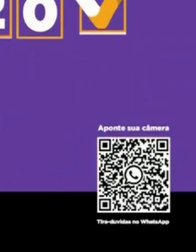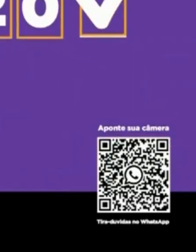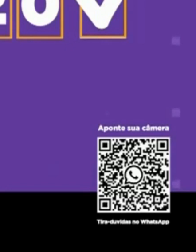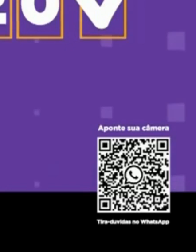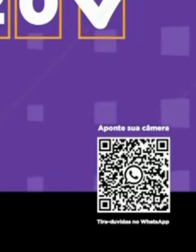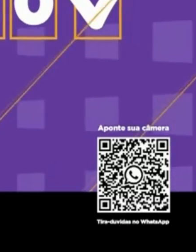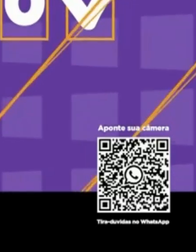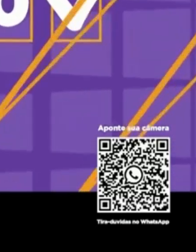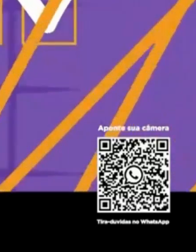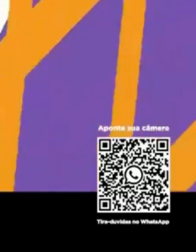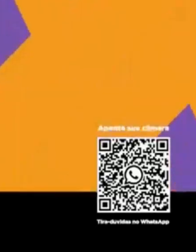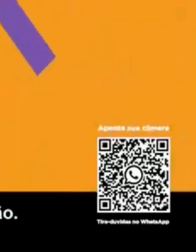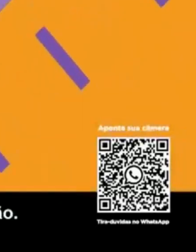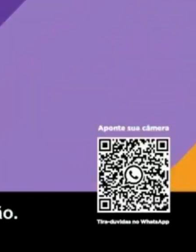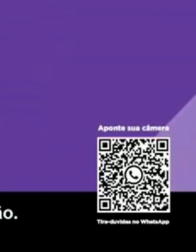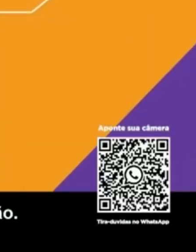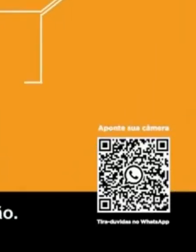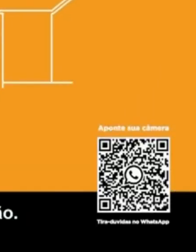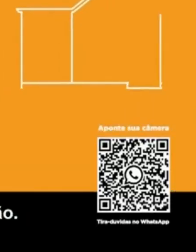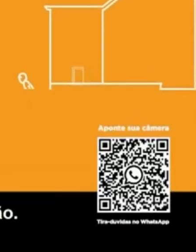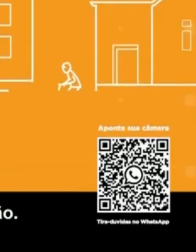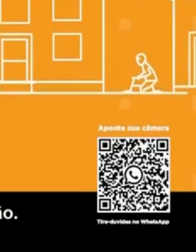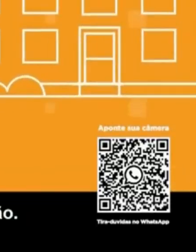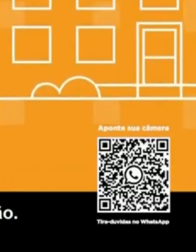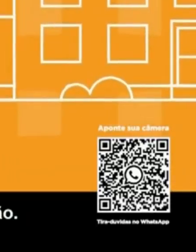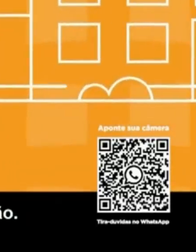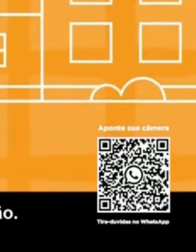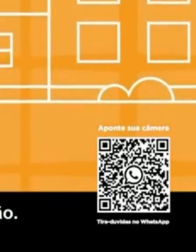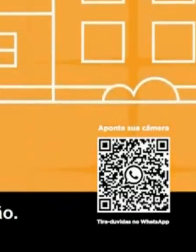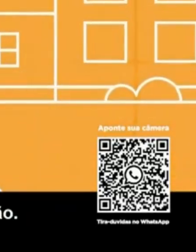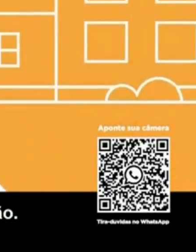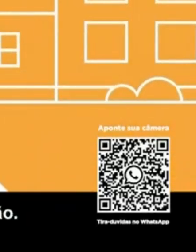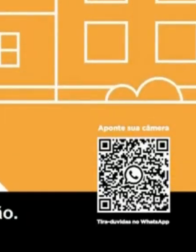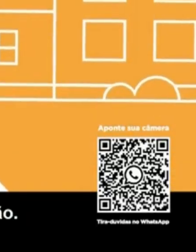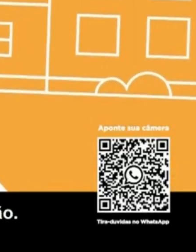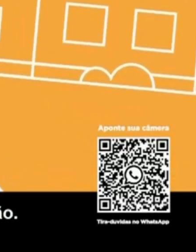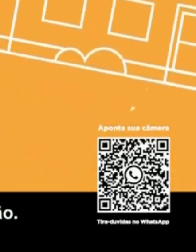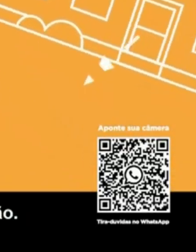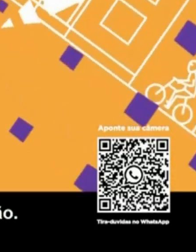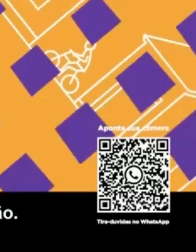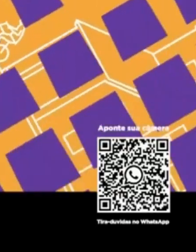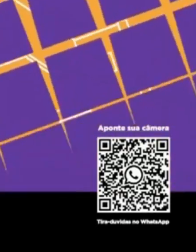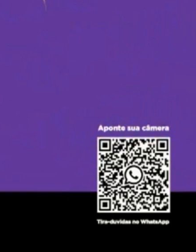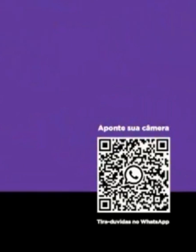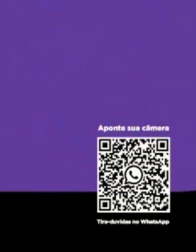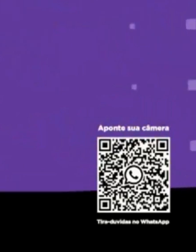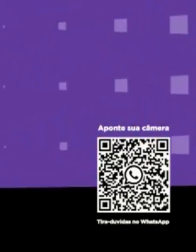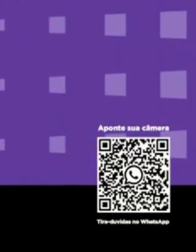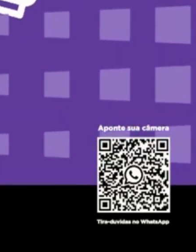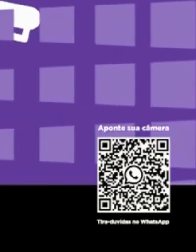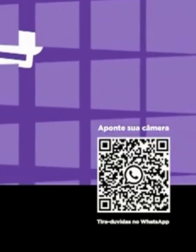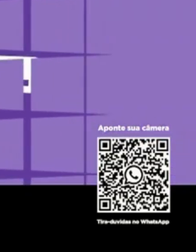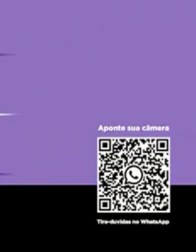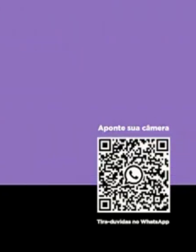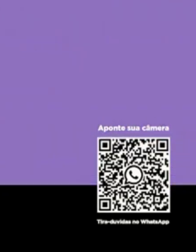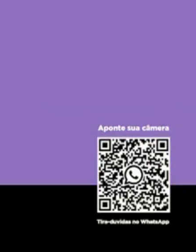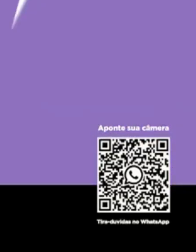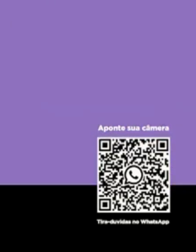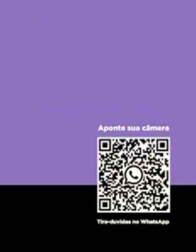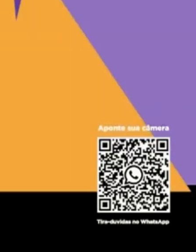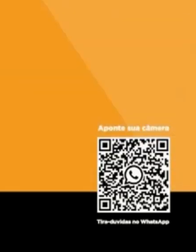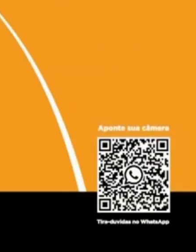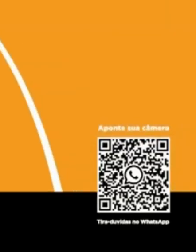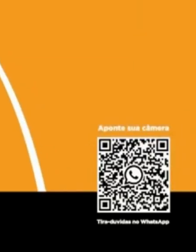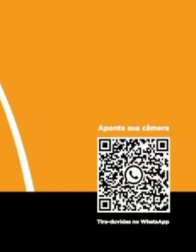Dicas da Justiça Eleitoral. Antes de votar, confira o local e o horário de votação. Leve uma caneta e um documento com